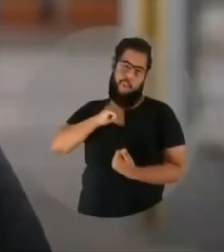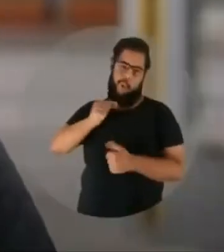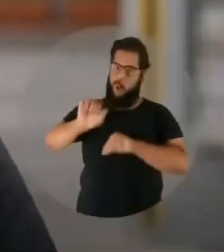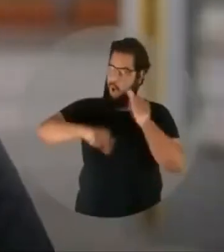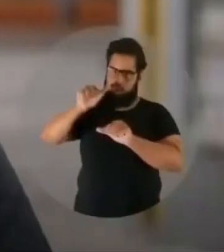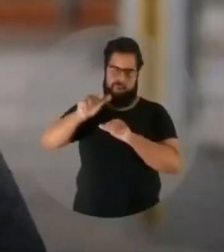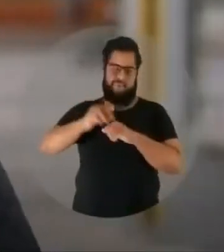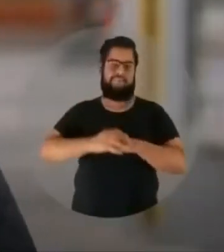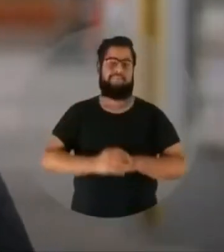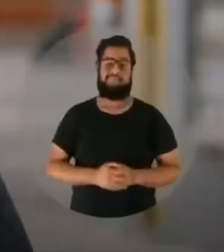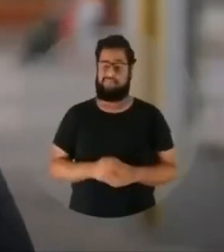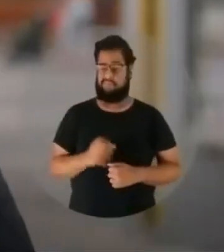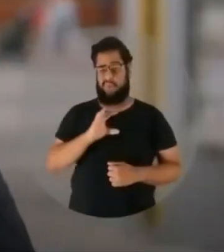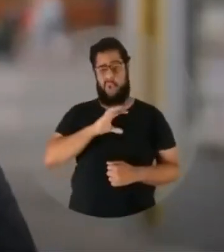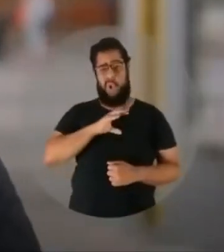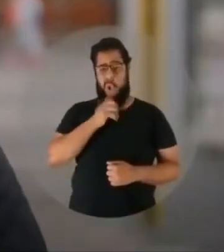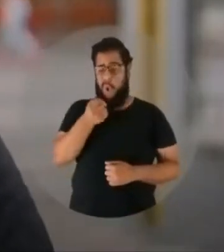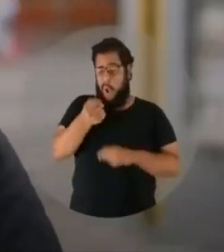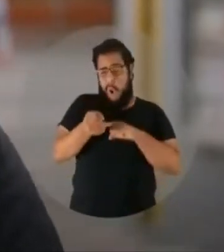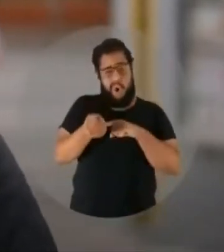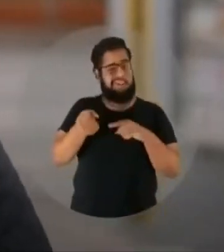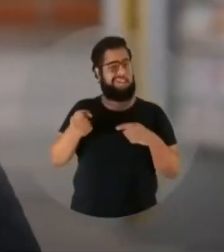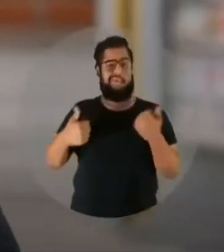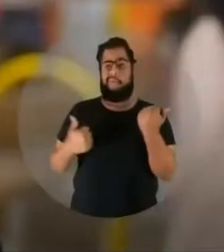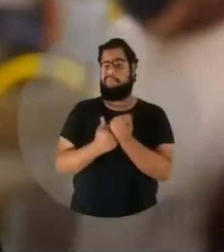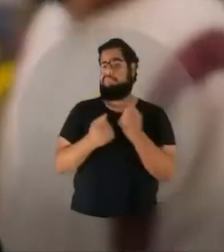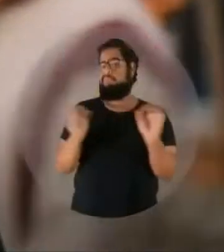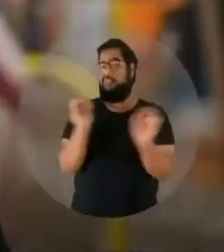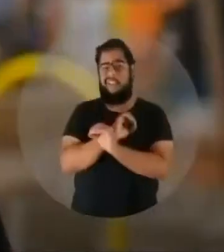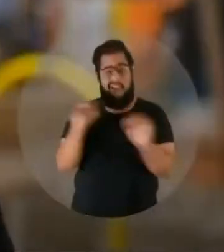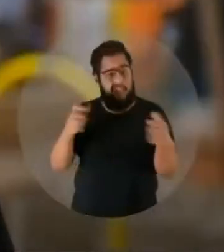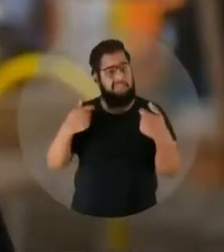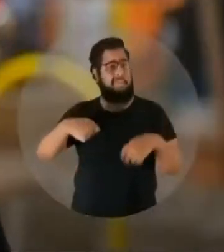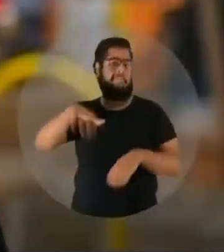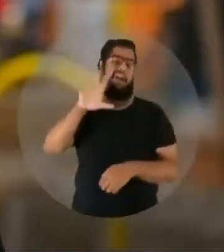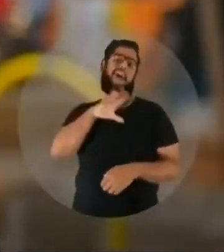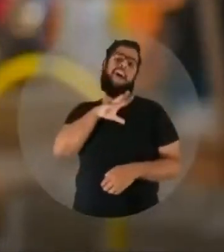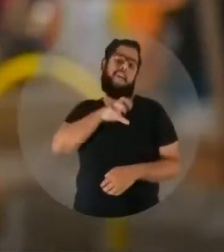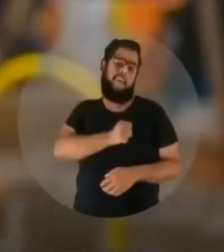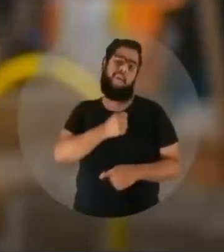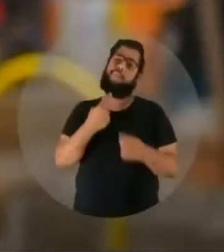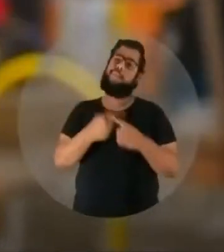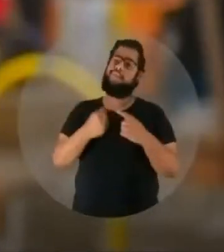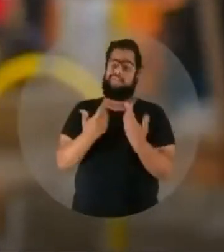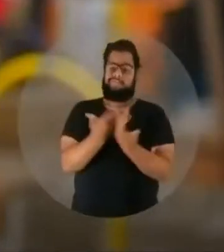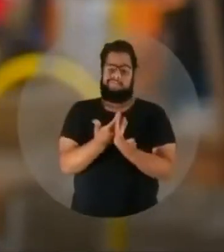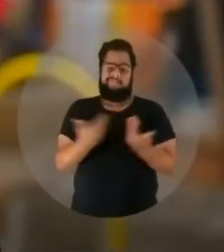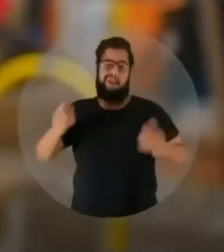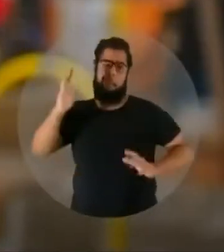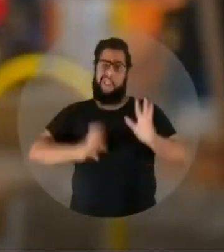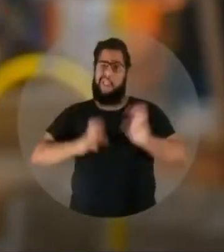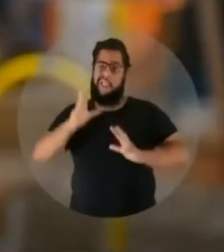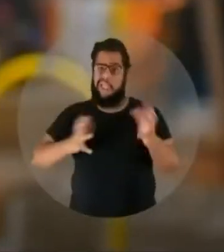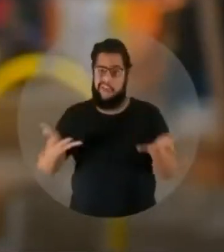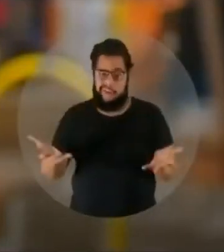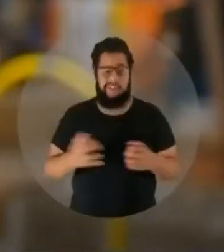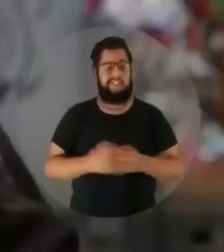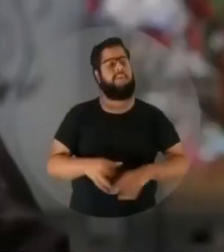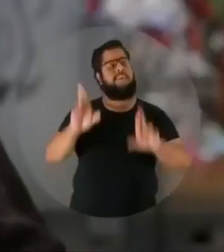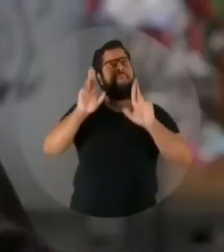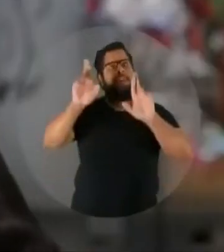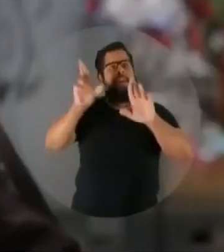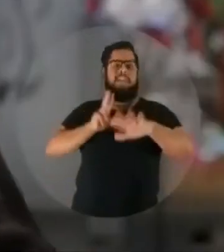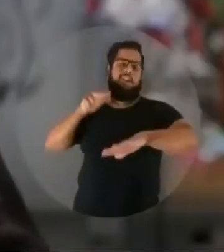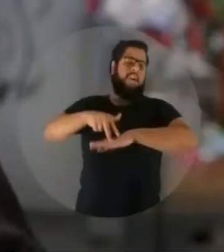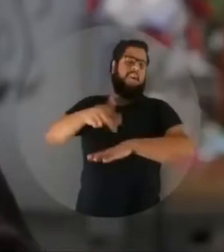O discurso de ódio não contribui em nada, né? Tem que ter um pouco mais de amor. Porque o não está muito dividido. Está tendo muita briga.